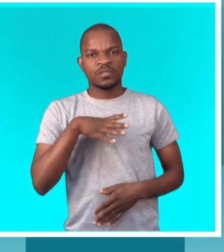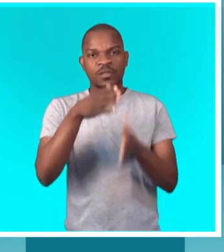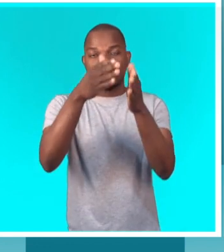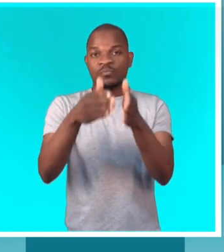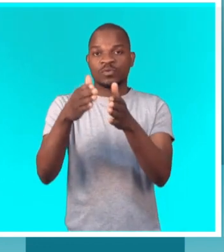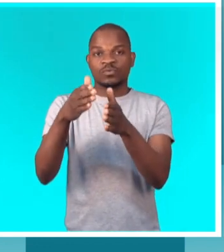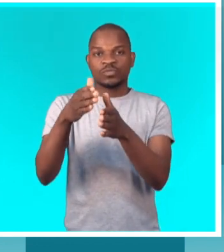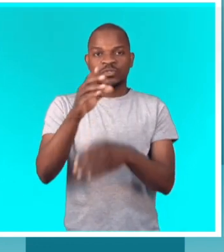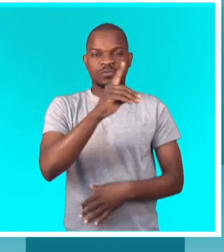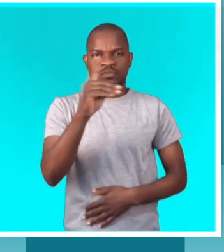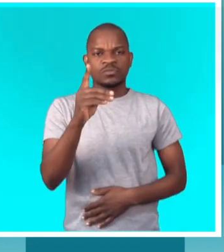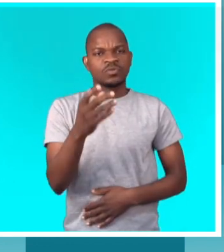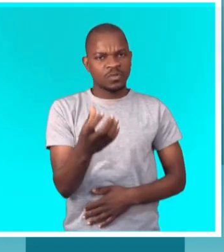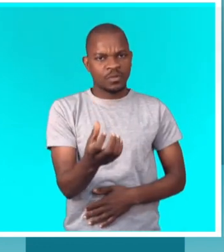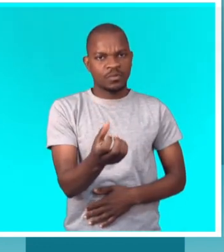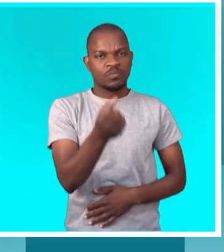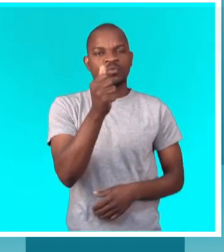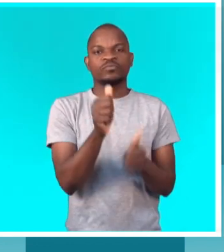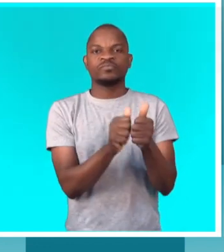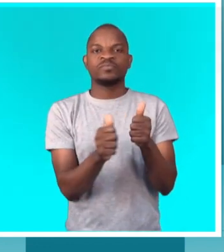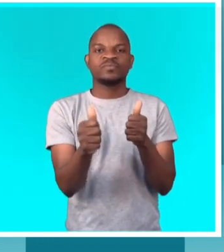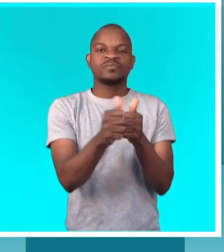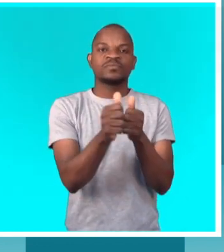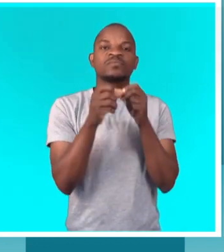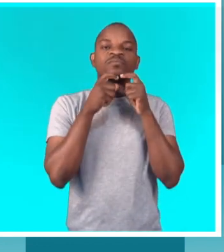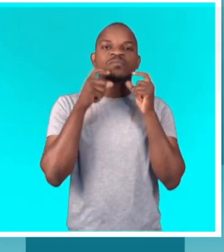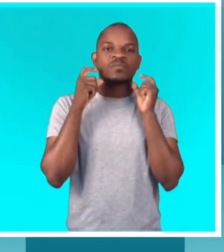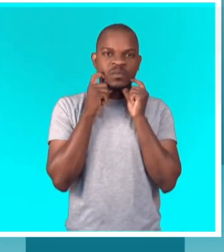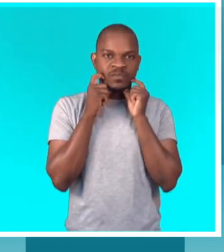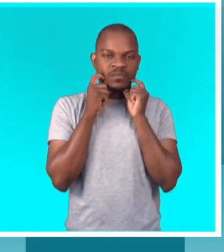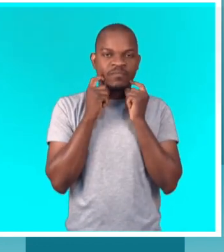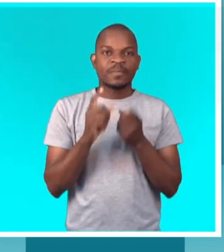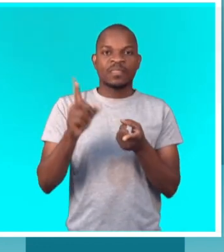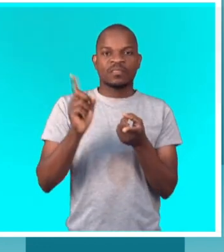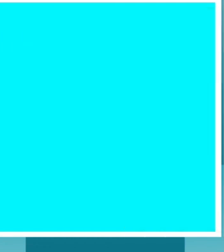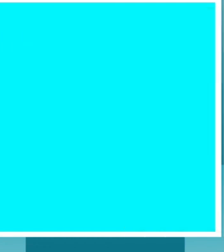pessoas com deficiência capazes de levar o nome de Moçambique para longe.